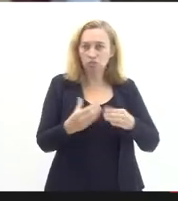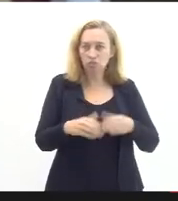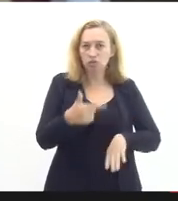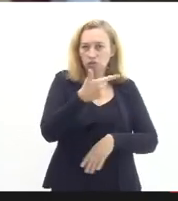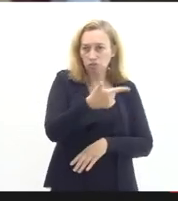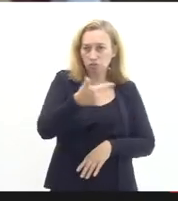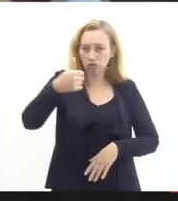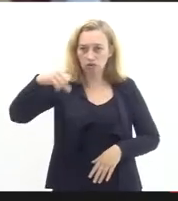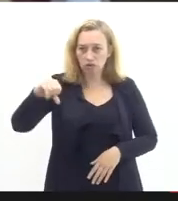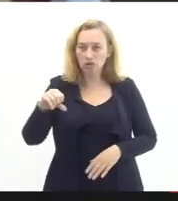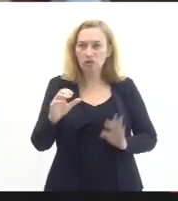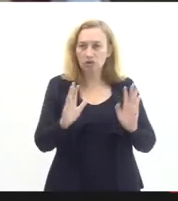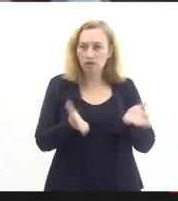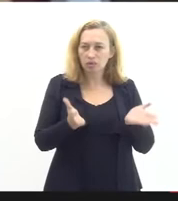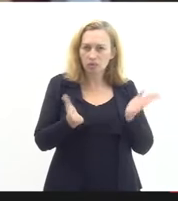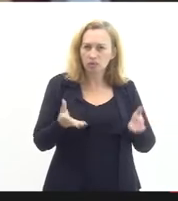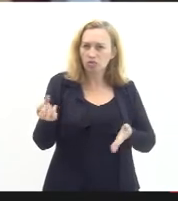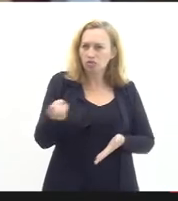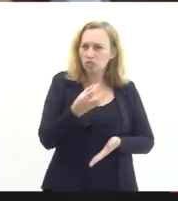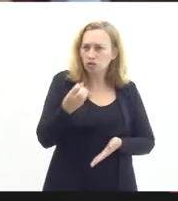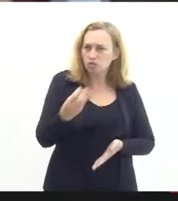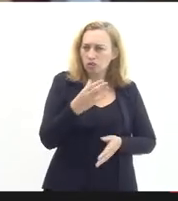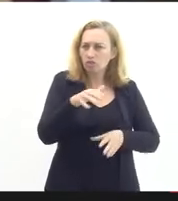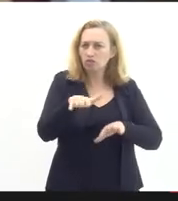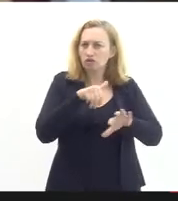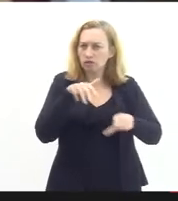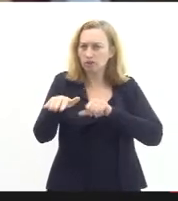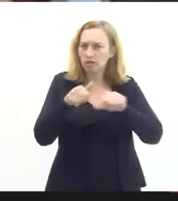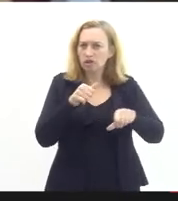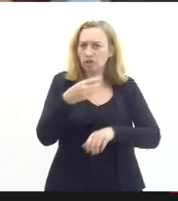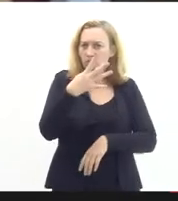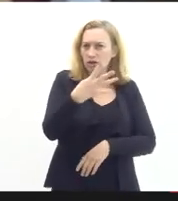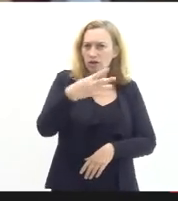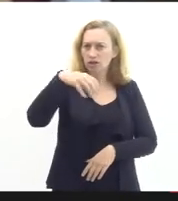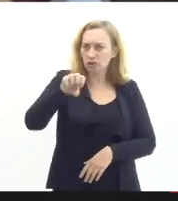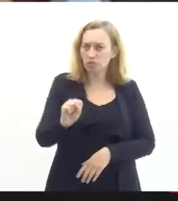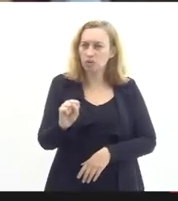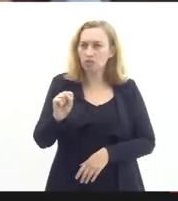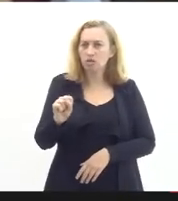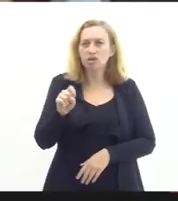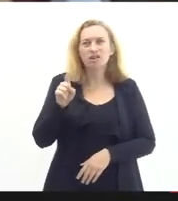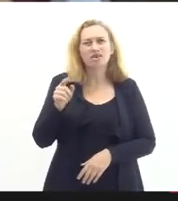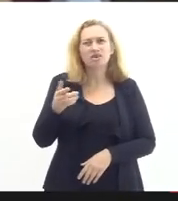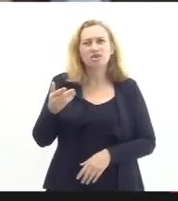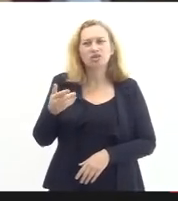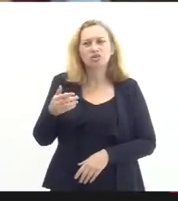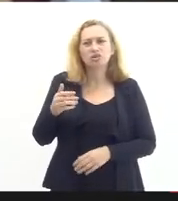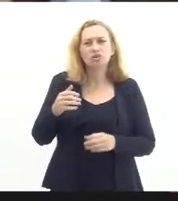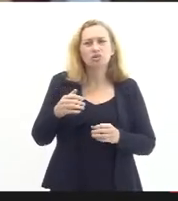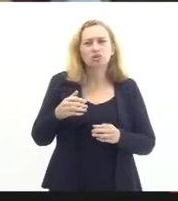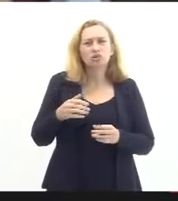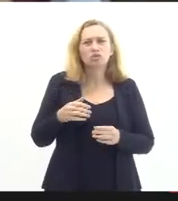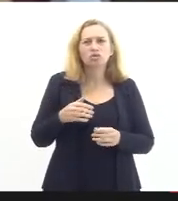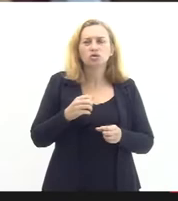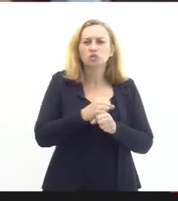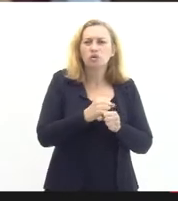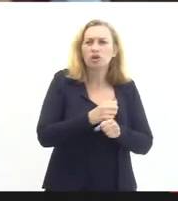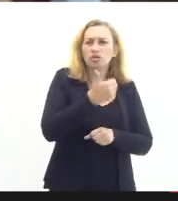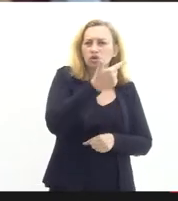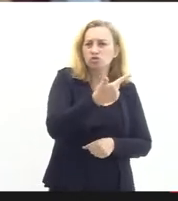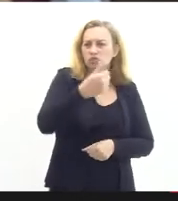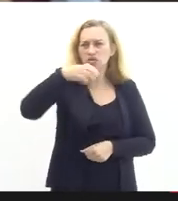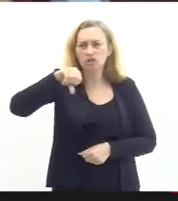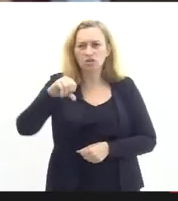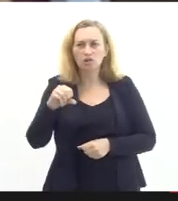menciona agora uma convocação de mais 48 lá em 2019 quando foi feito o concurso